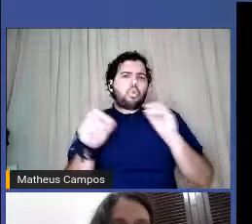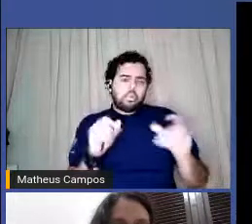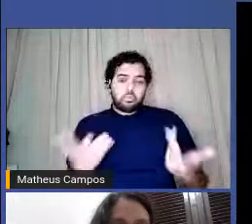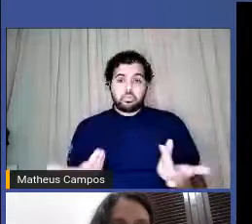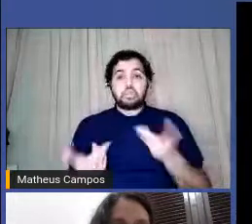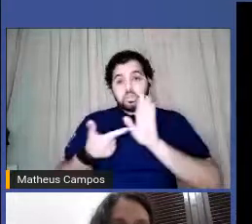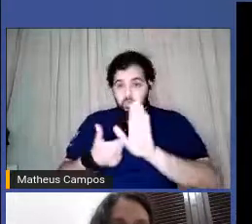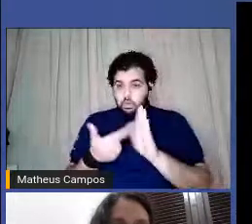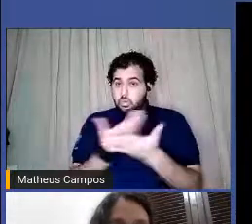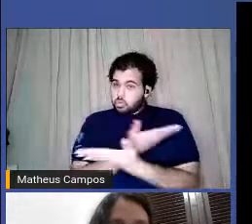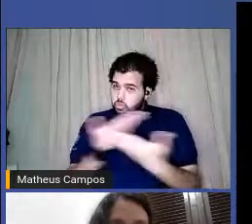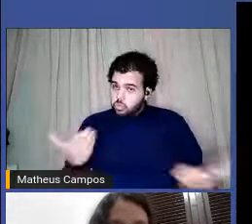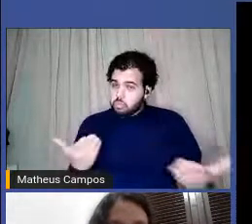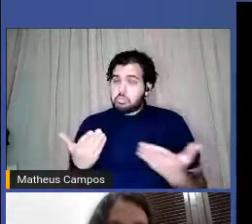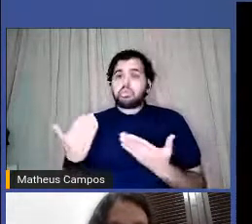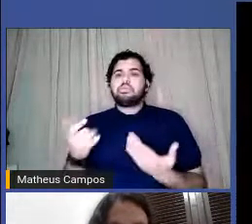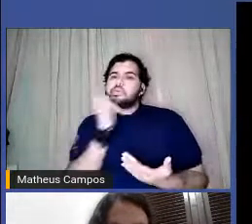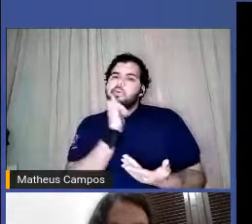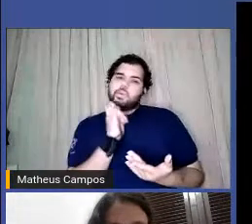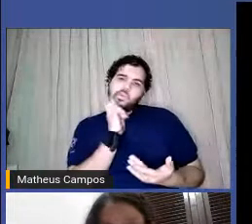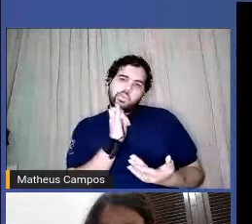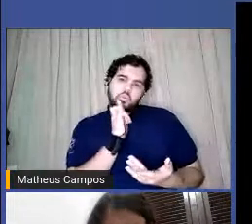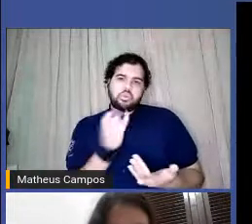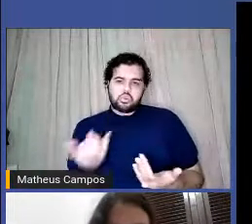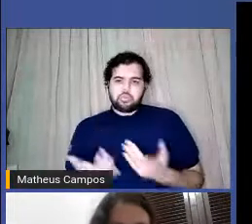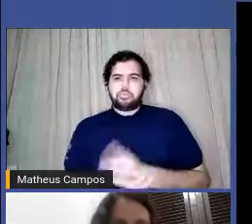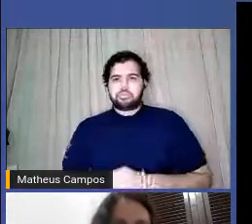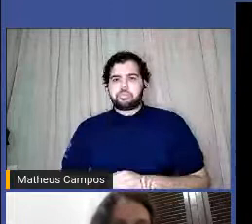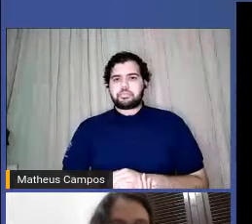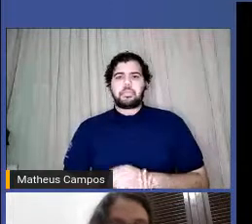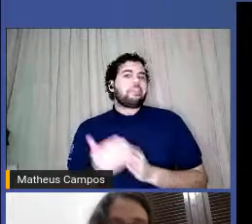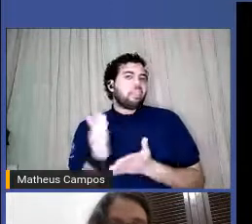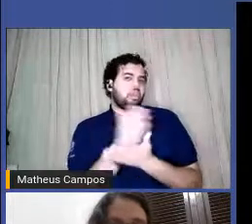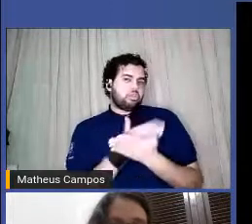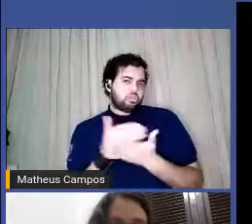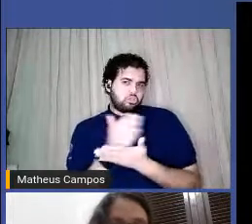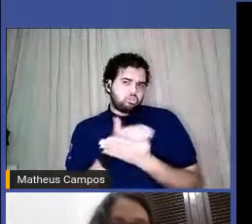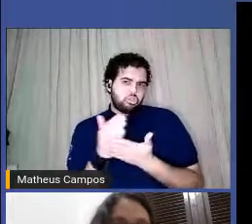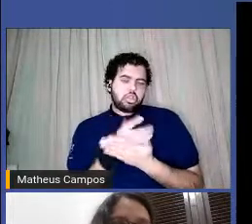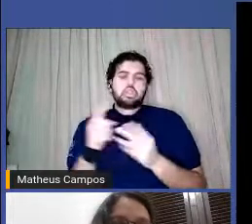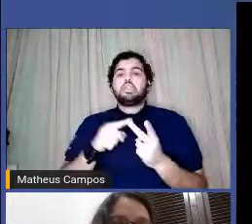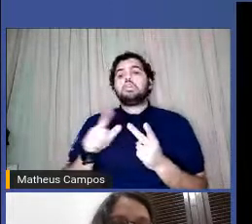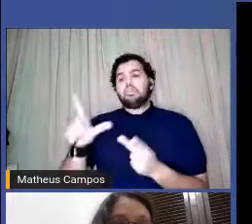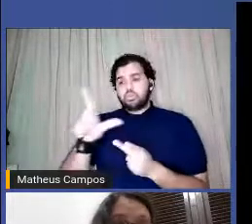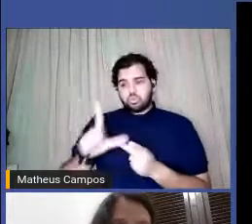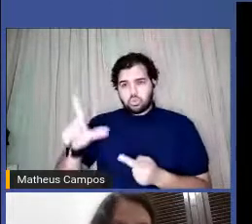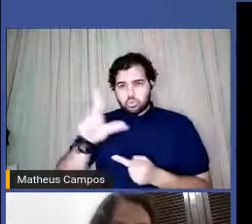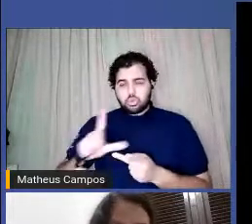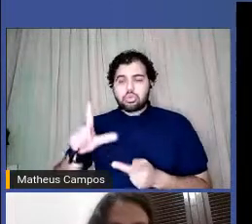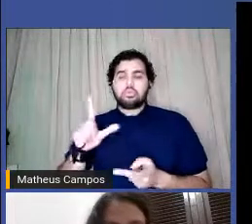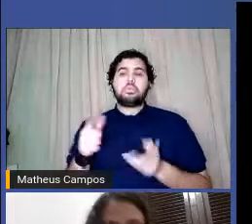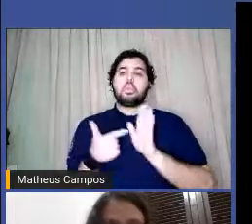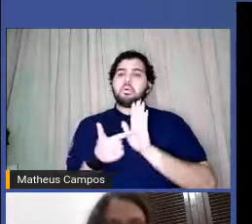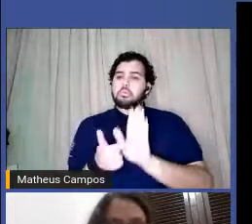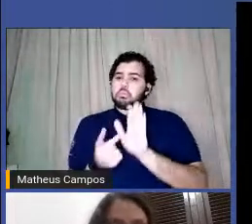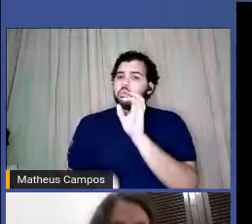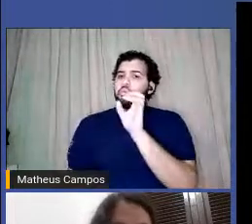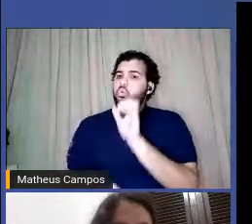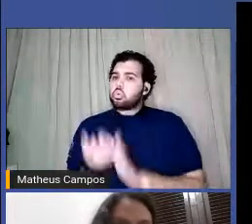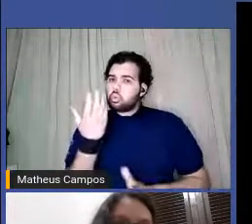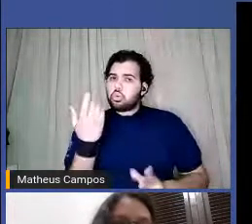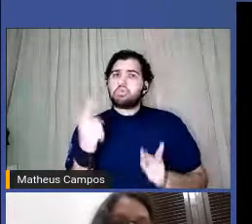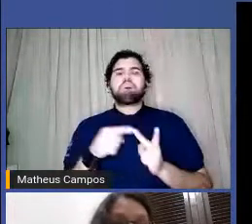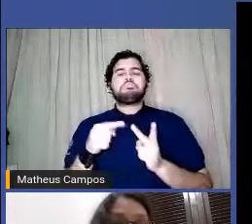vocês alguns exemplos de livros, né? De literatura que está sendo produzida, que está sendo